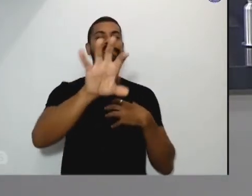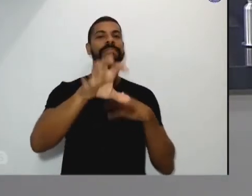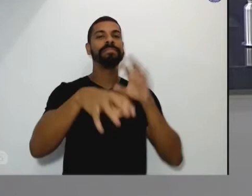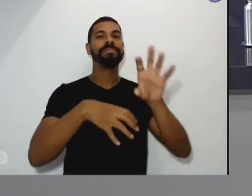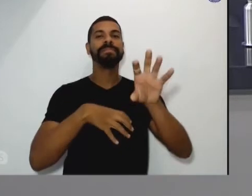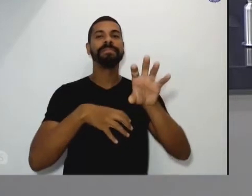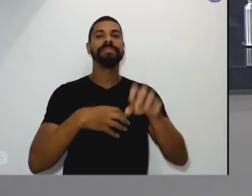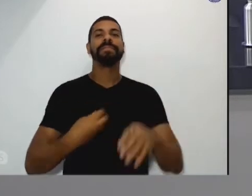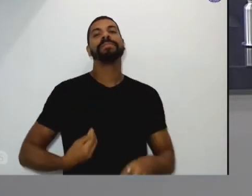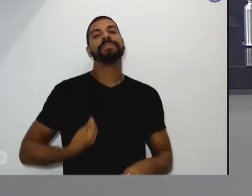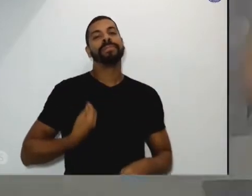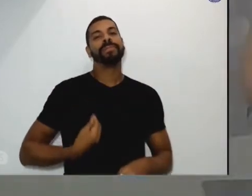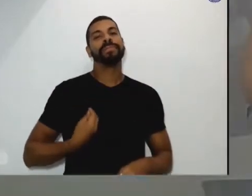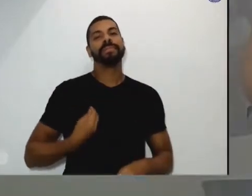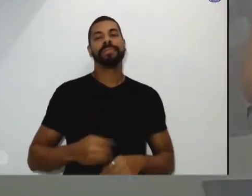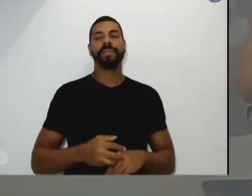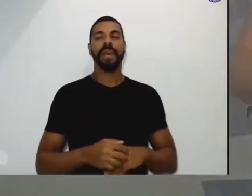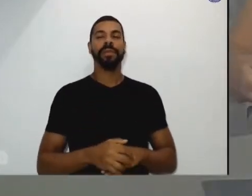bem vinda Mônica